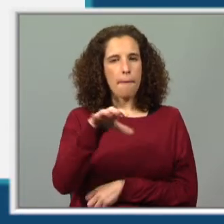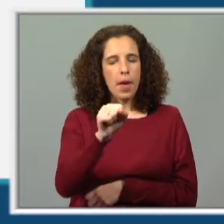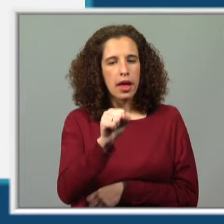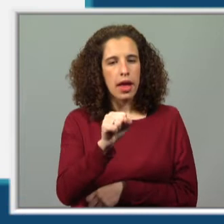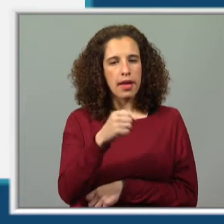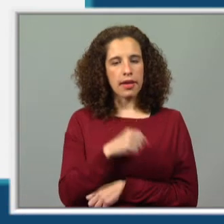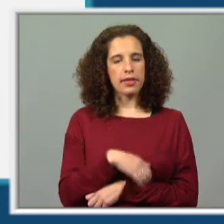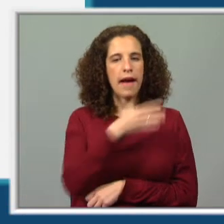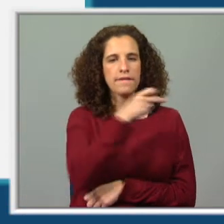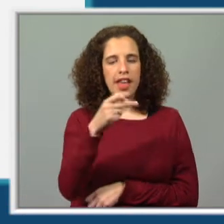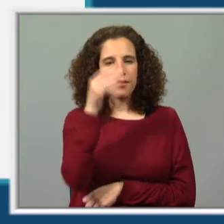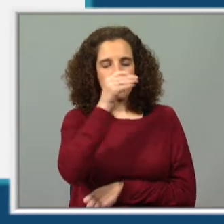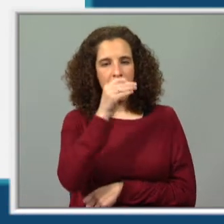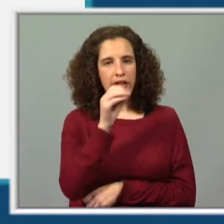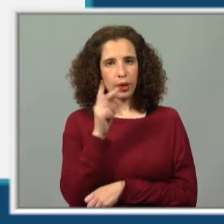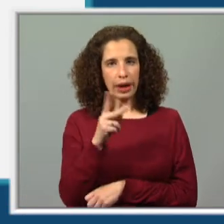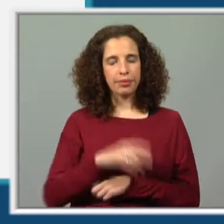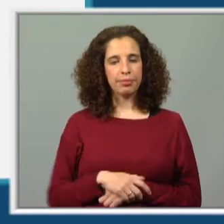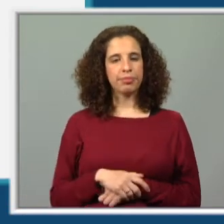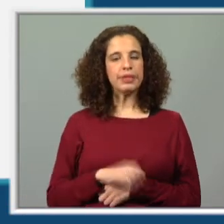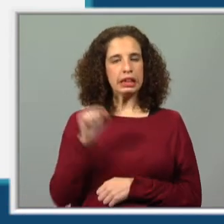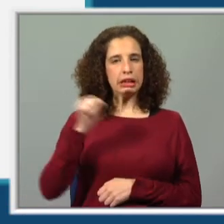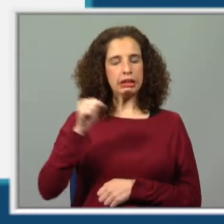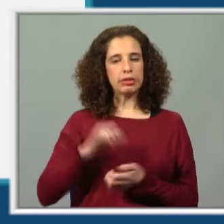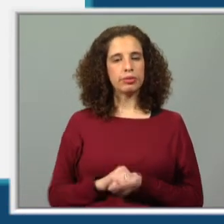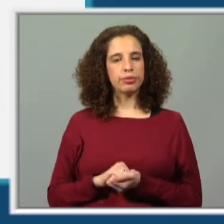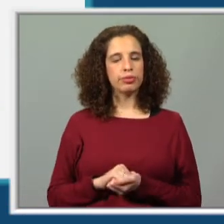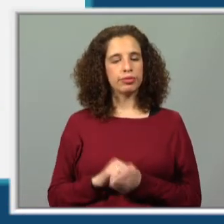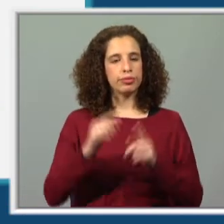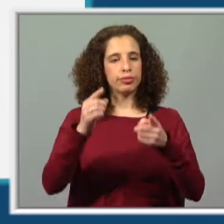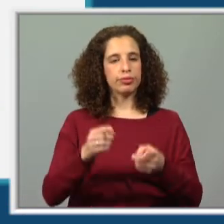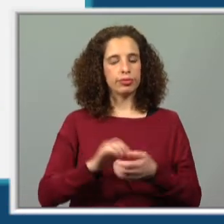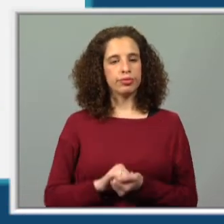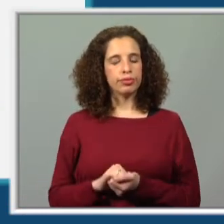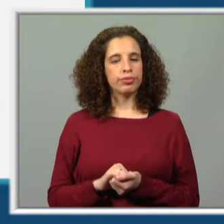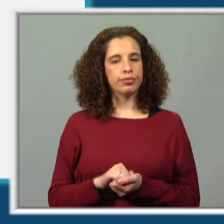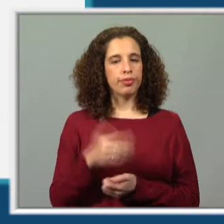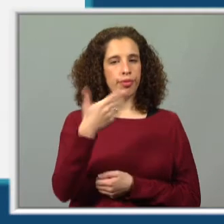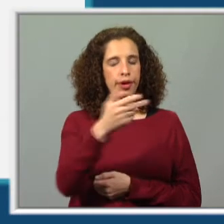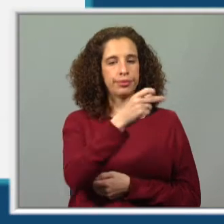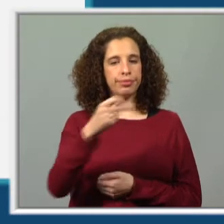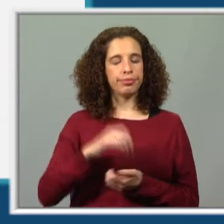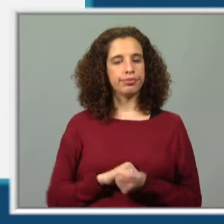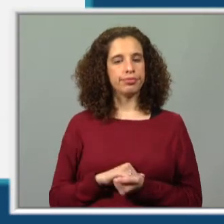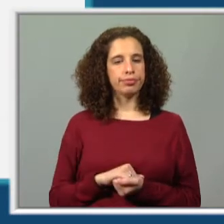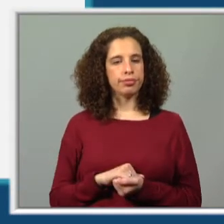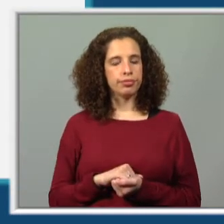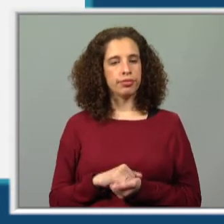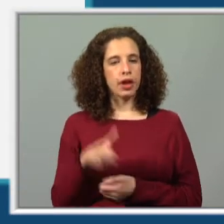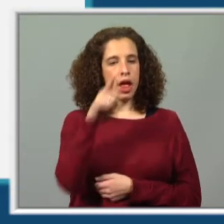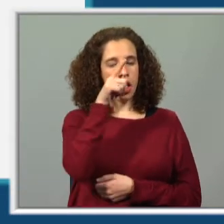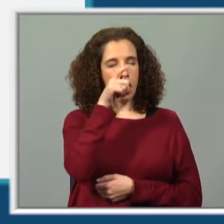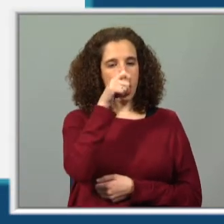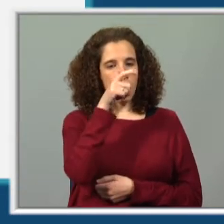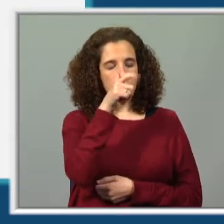falsa. Prontos desse lado? Sim? Então vamos começar. Primeira afirmação. As